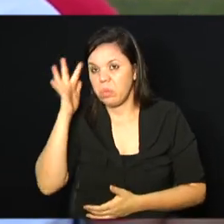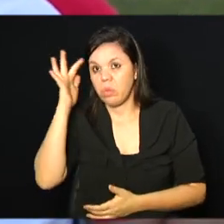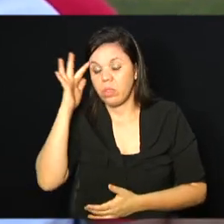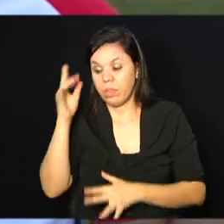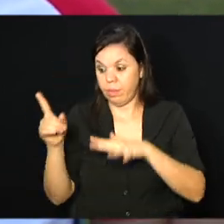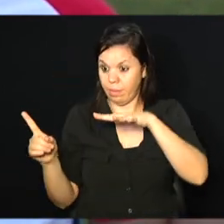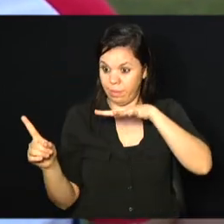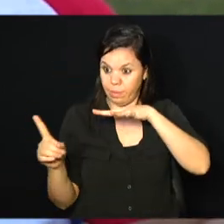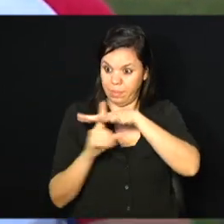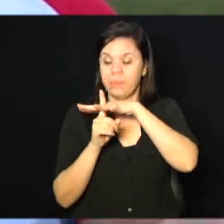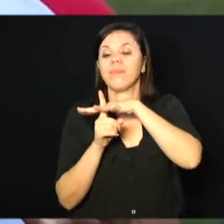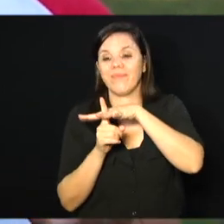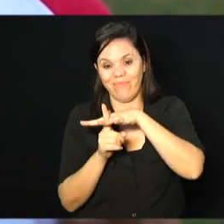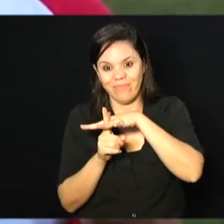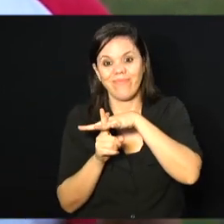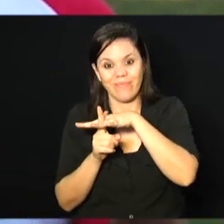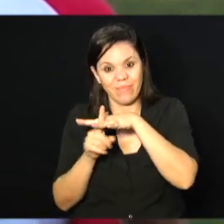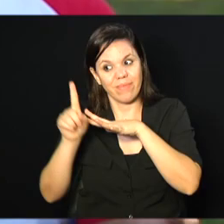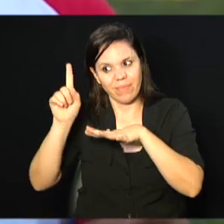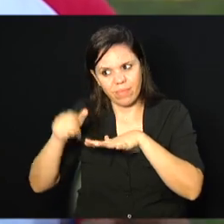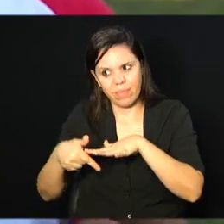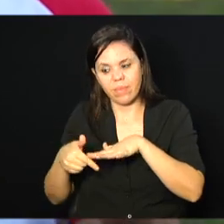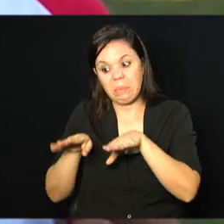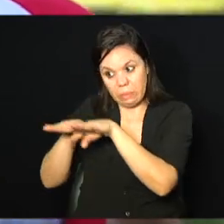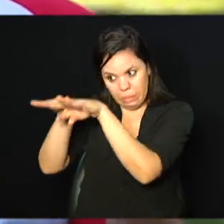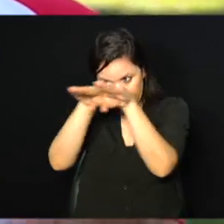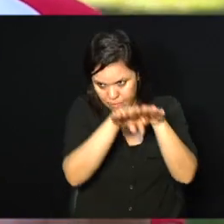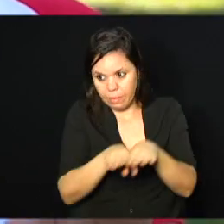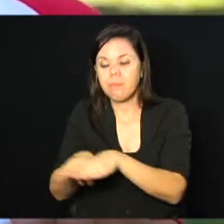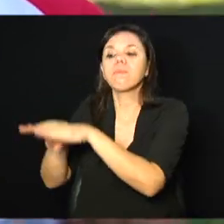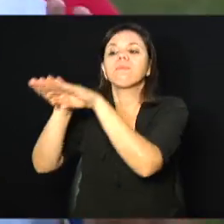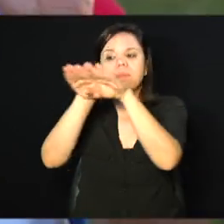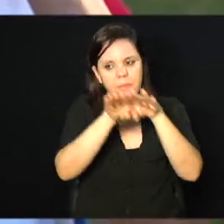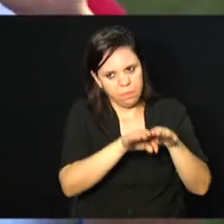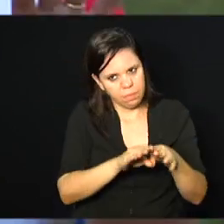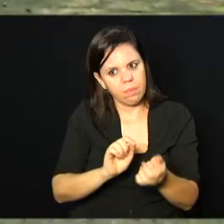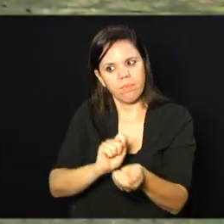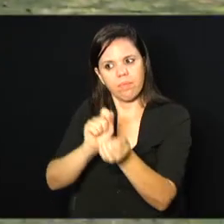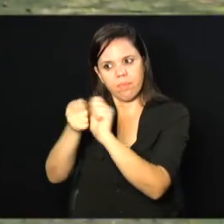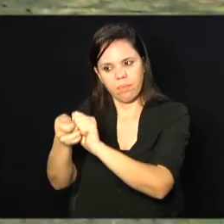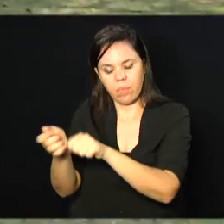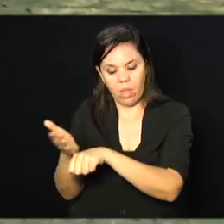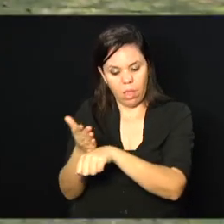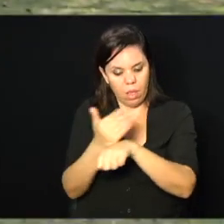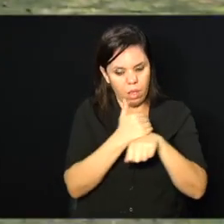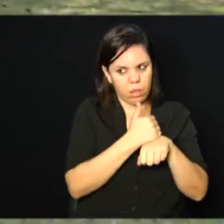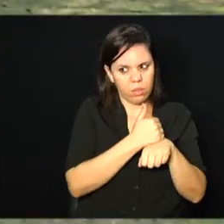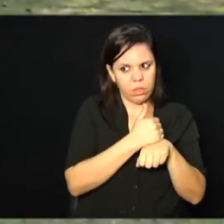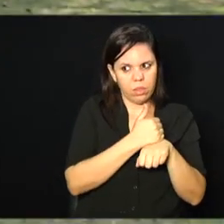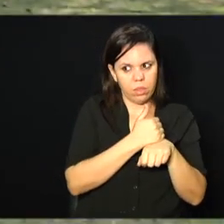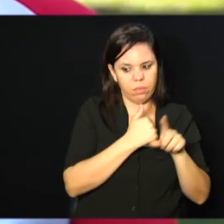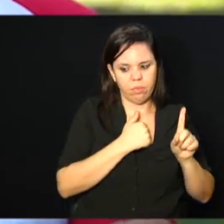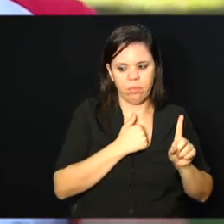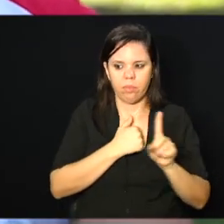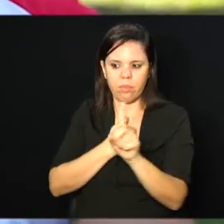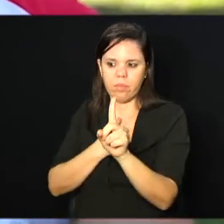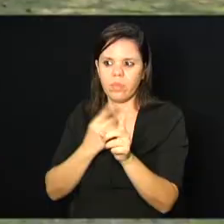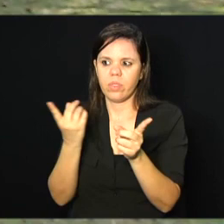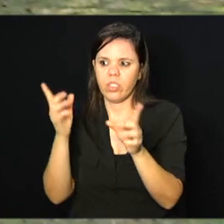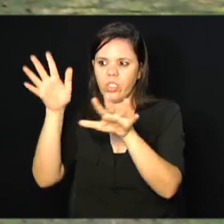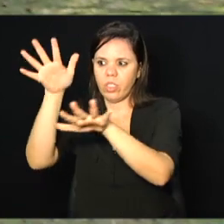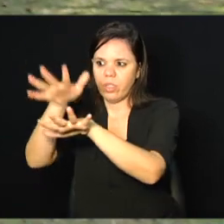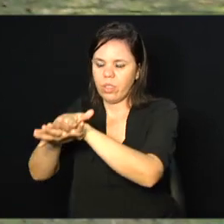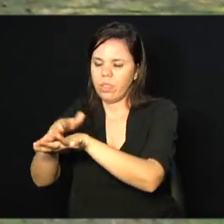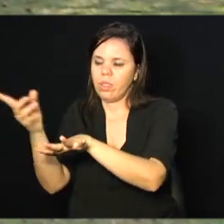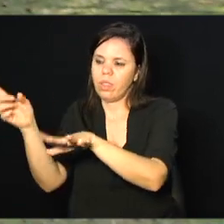o espaço já está lá. Antes de vir essa pessoa, já pensaram, ele já está íntegro naquele espaço,